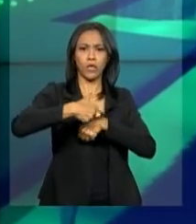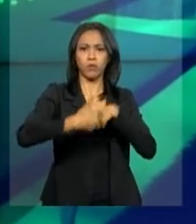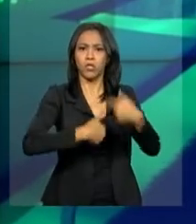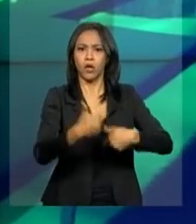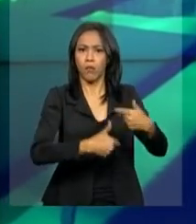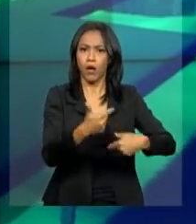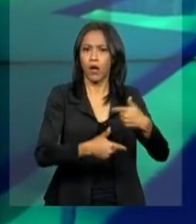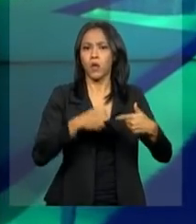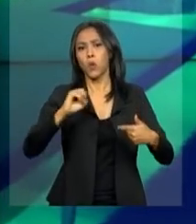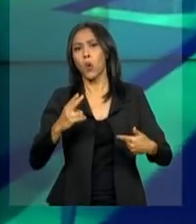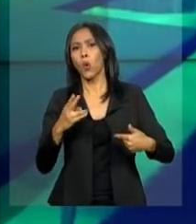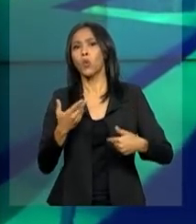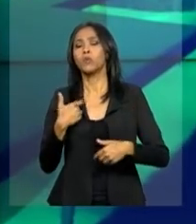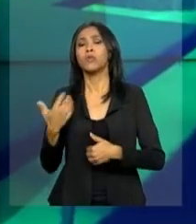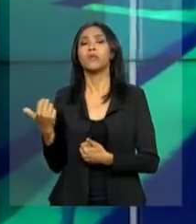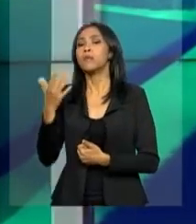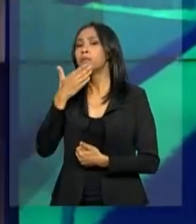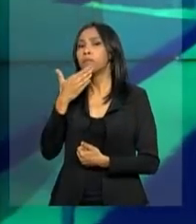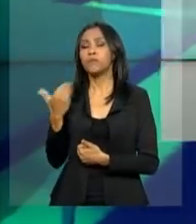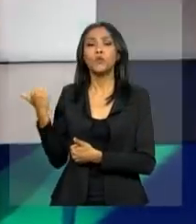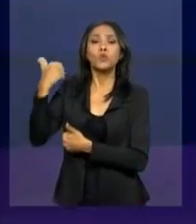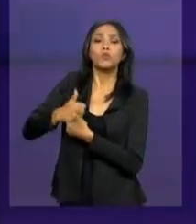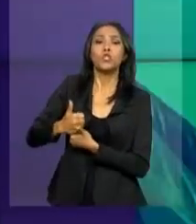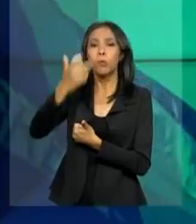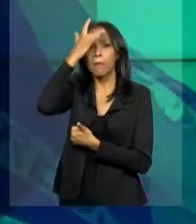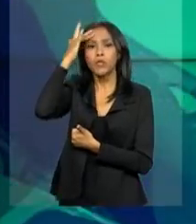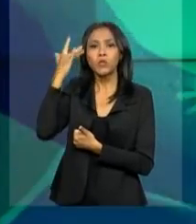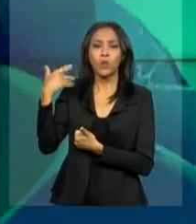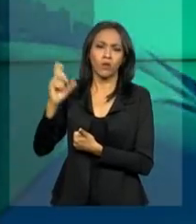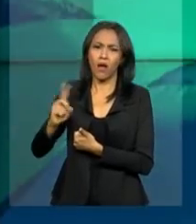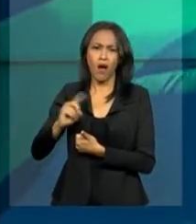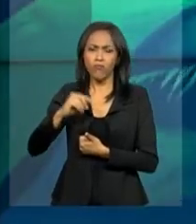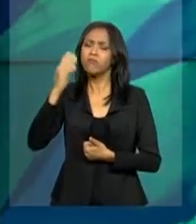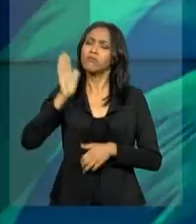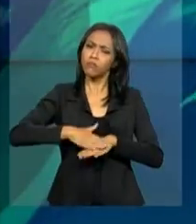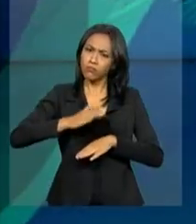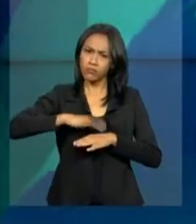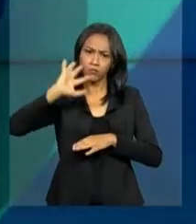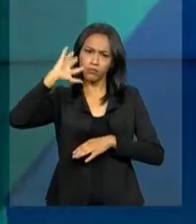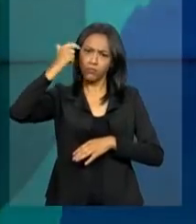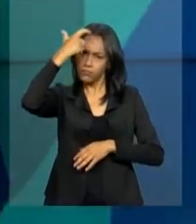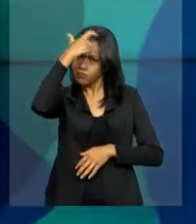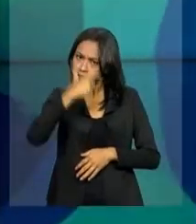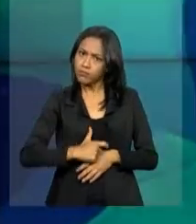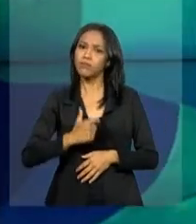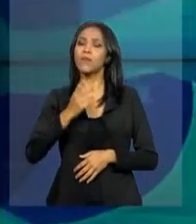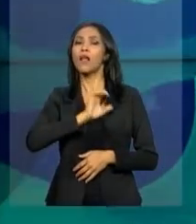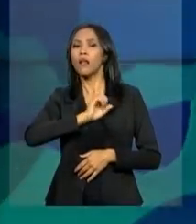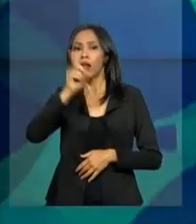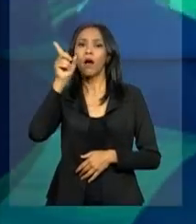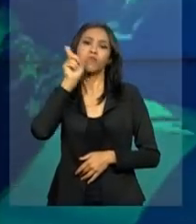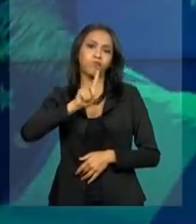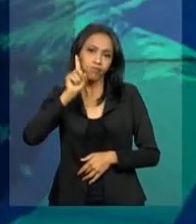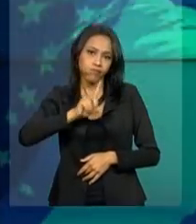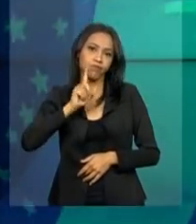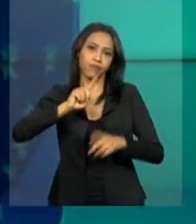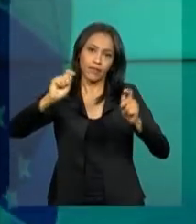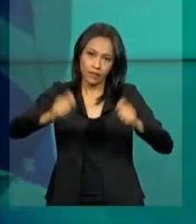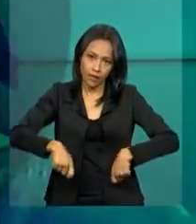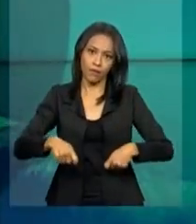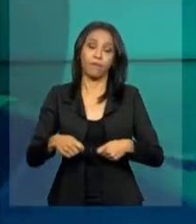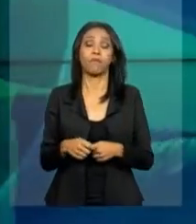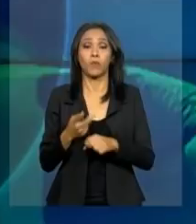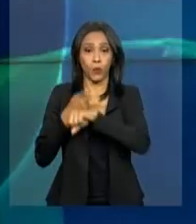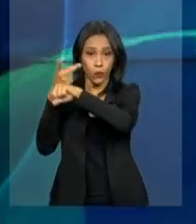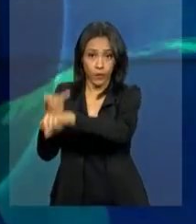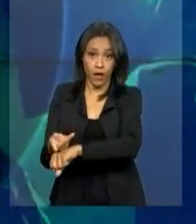instituir um procurador. Tudo pode ser resolvido pelo próprio trabalhador no Serviço de Previdência Social norte-americano. A regra também